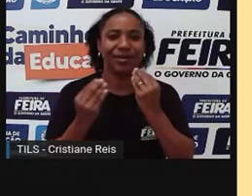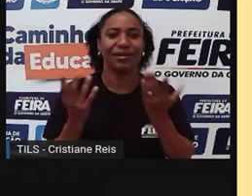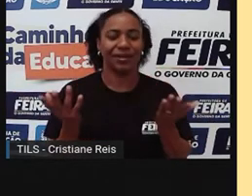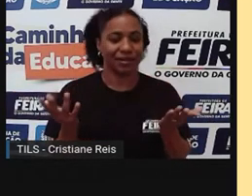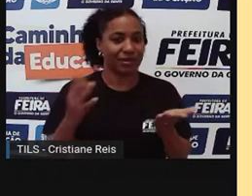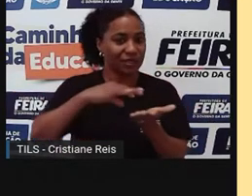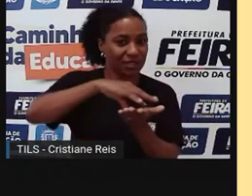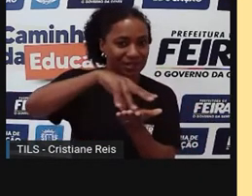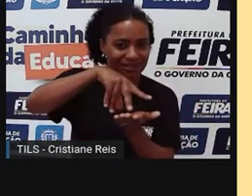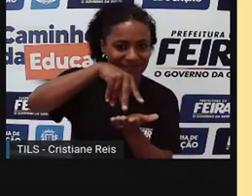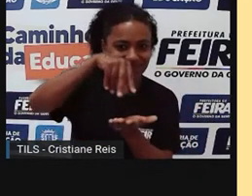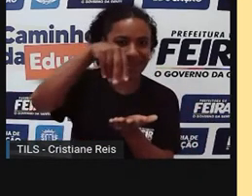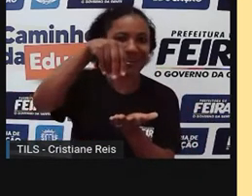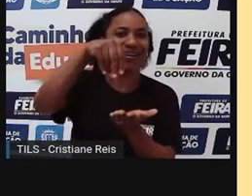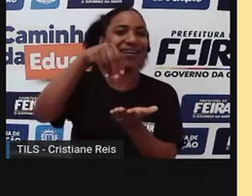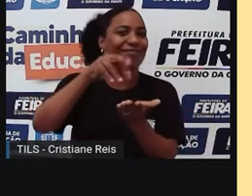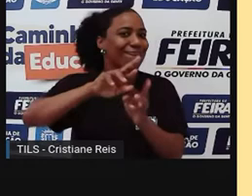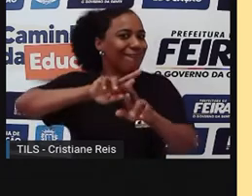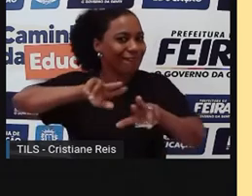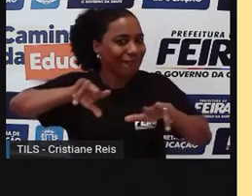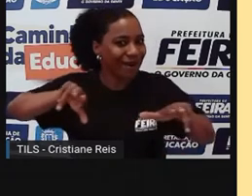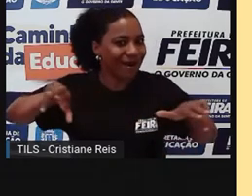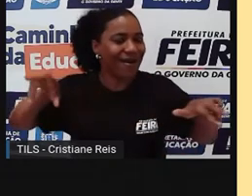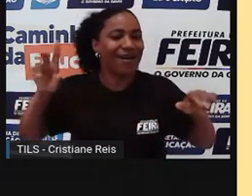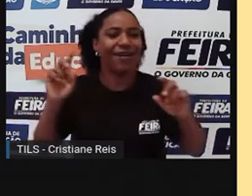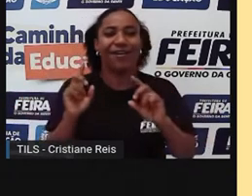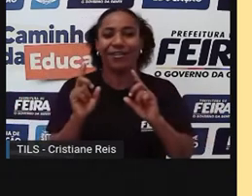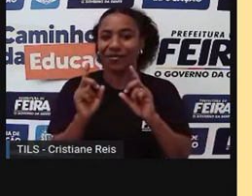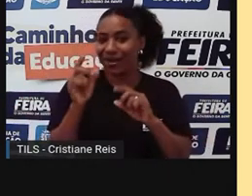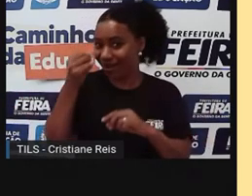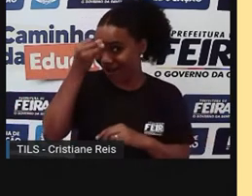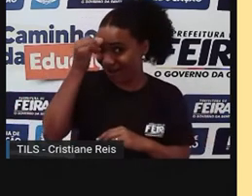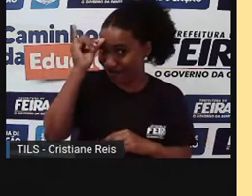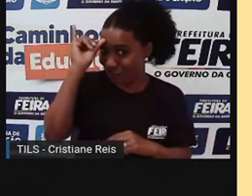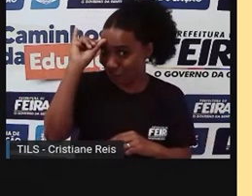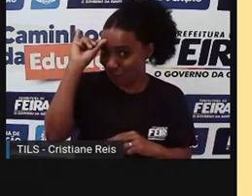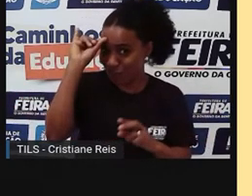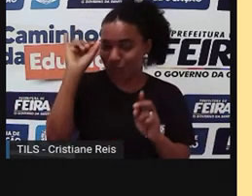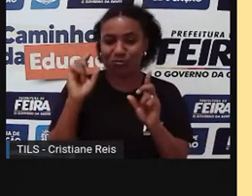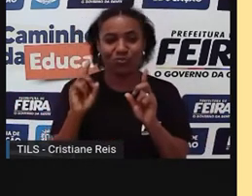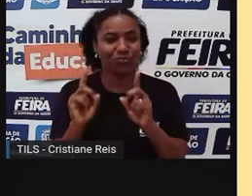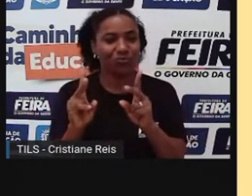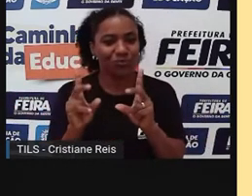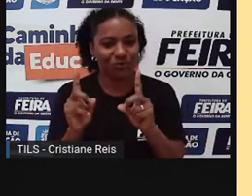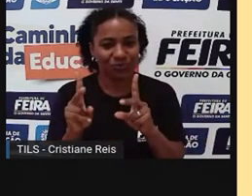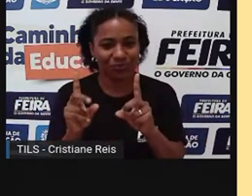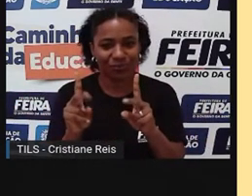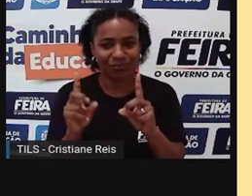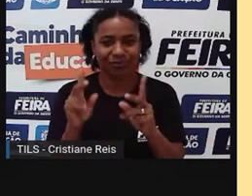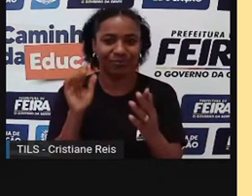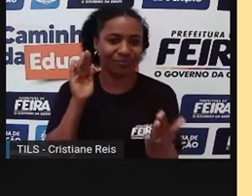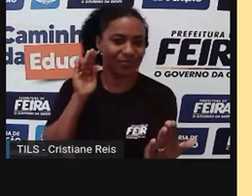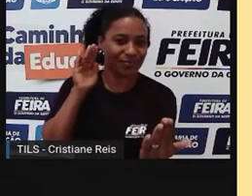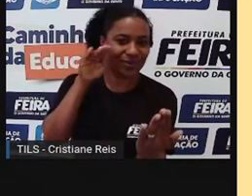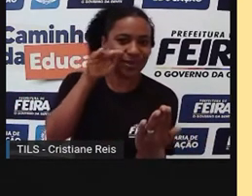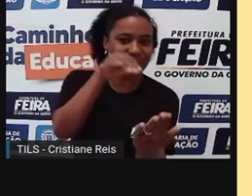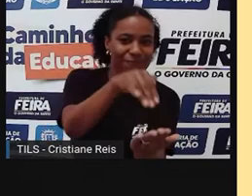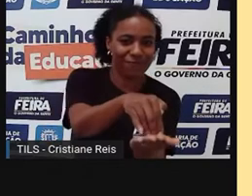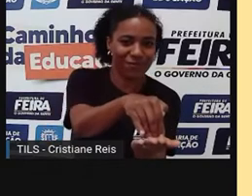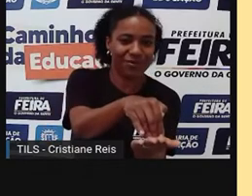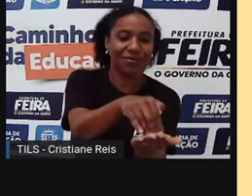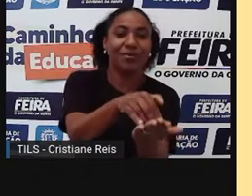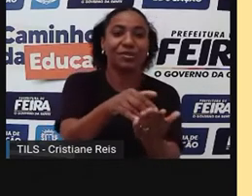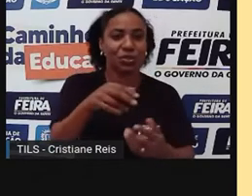artesanato, tinha a venda de gado, que fica, né, no finalzinho dessa feira.